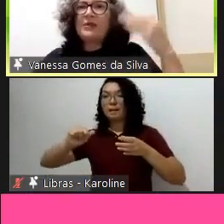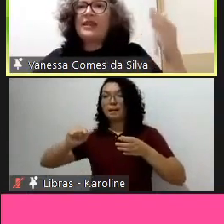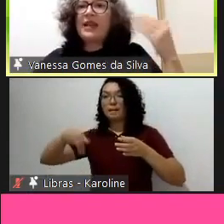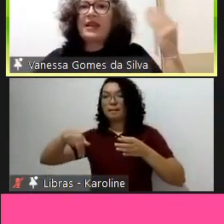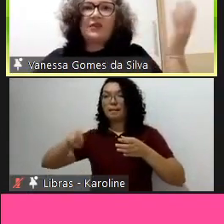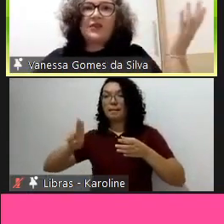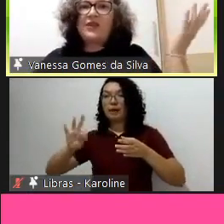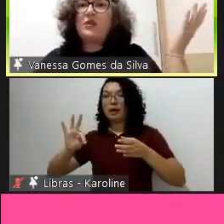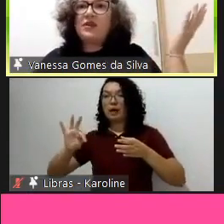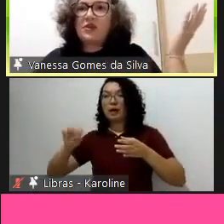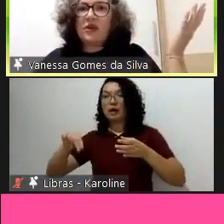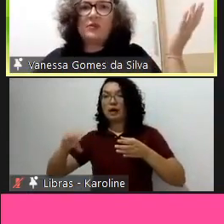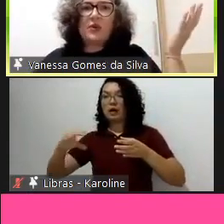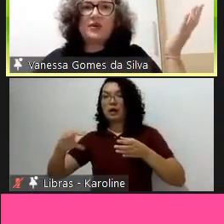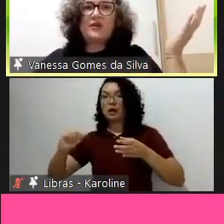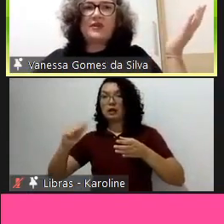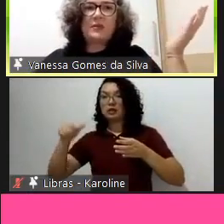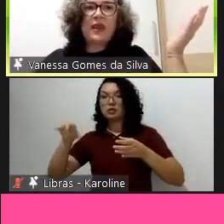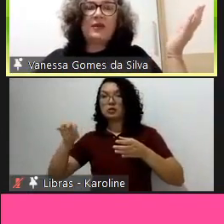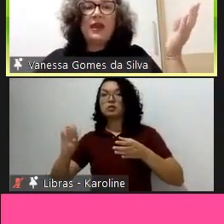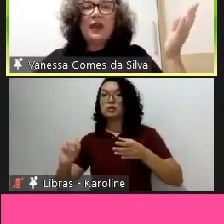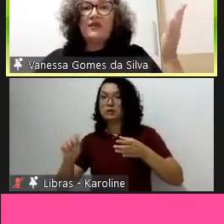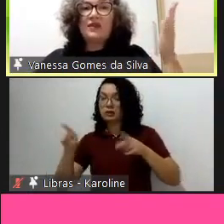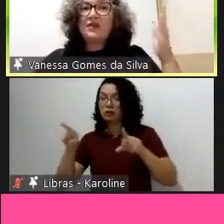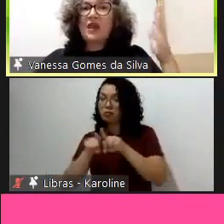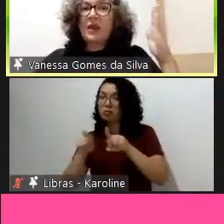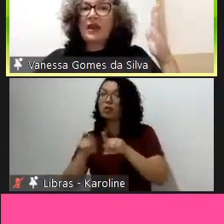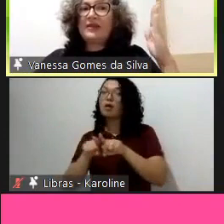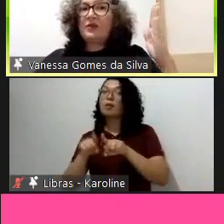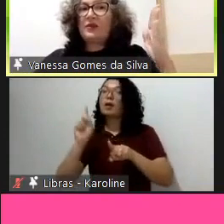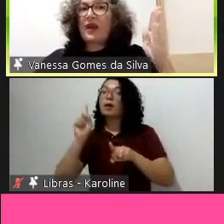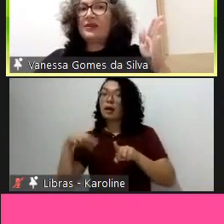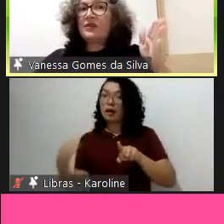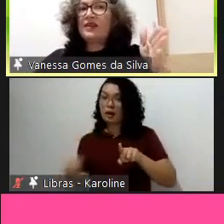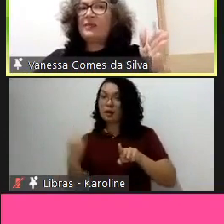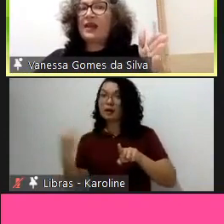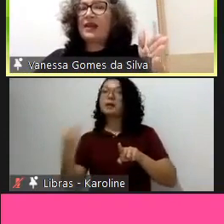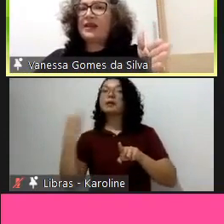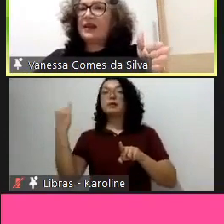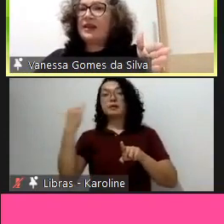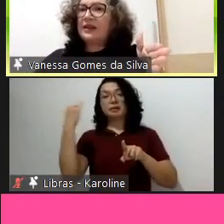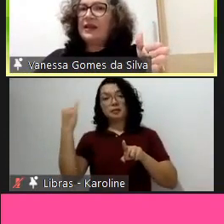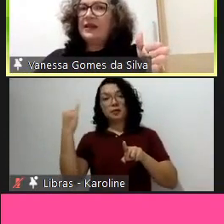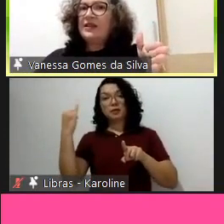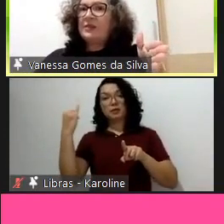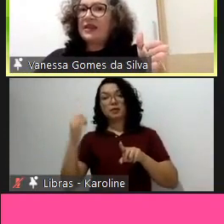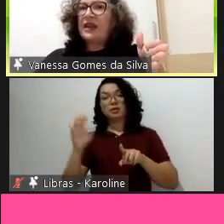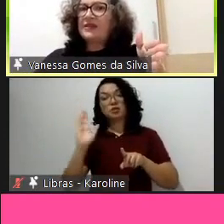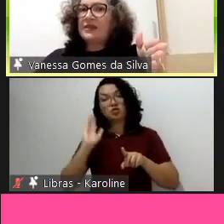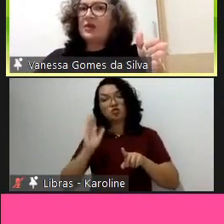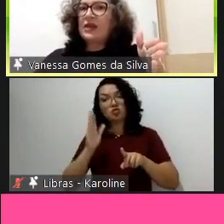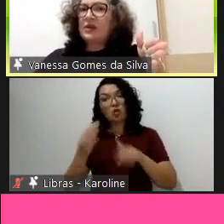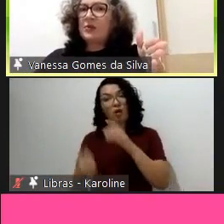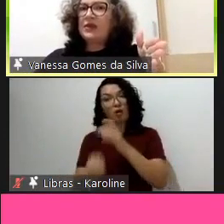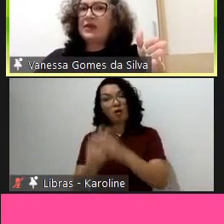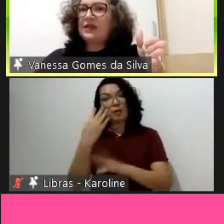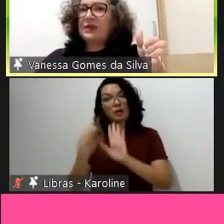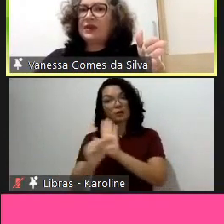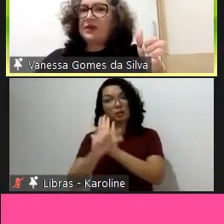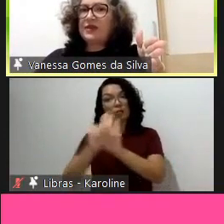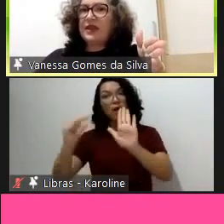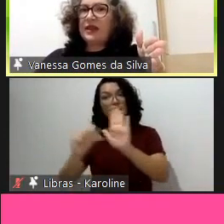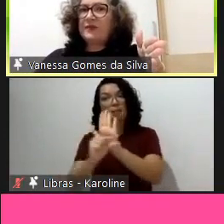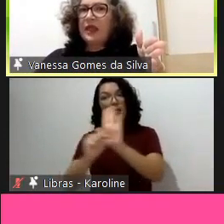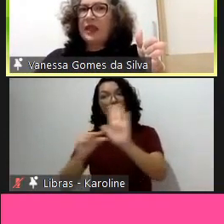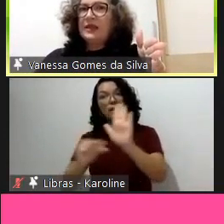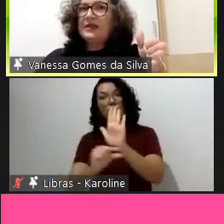para manter aquele edifício em condições boas de desempenho, vejam que já apareceram várias outras marquinhas ali de materiais que se tornaram importantes